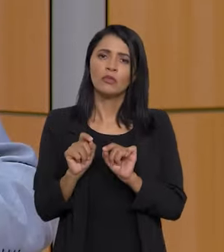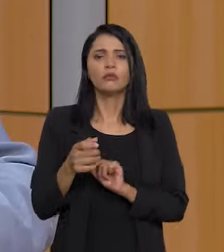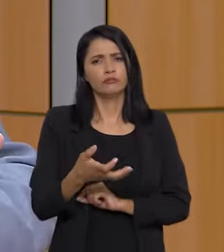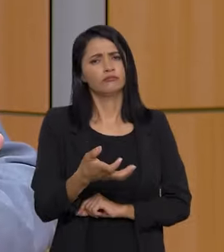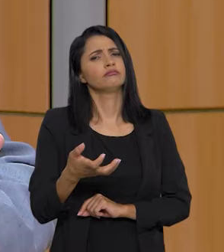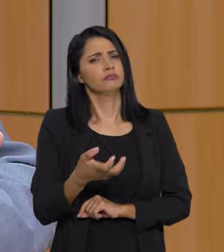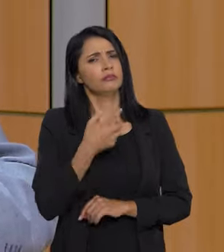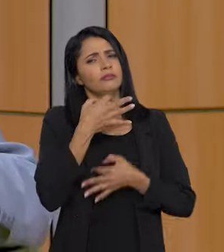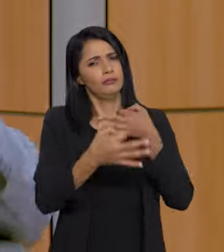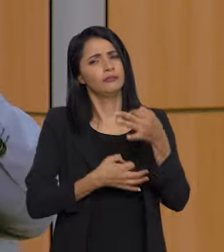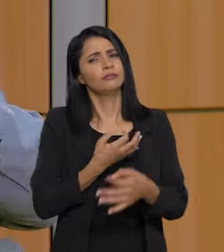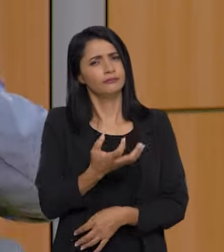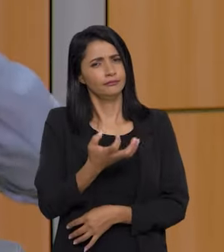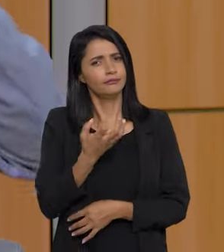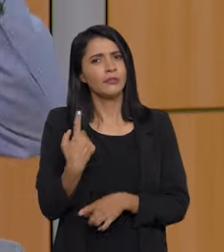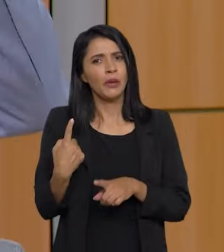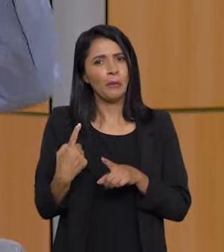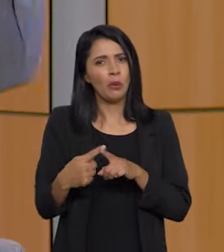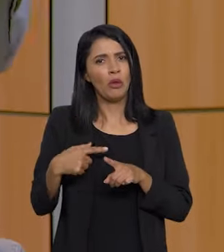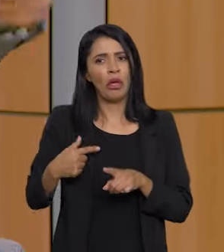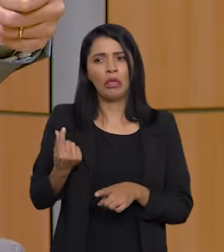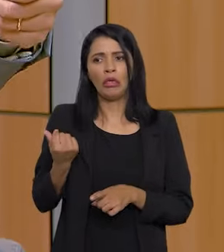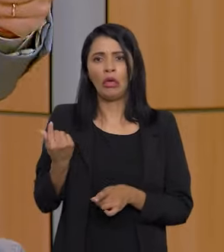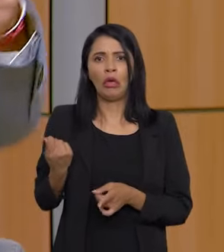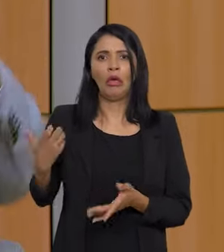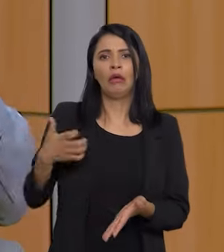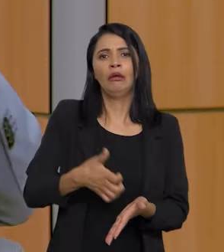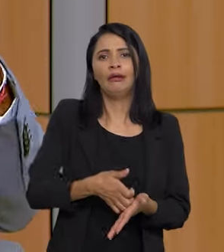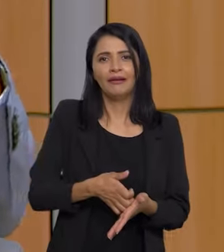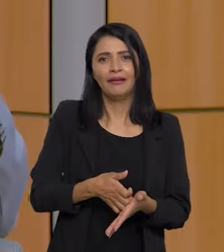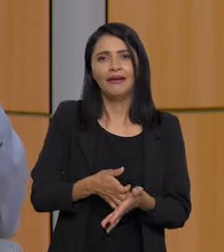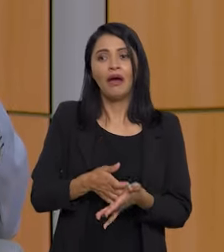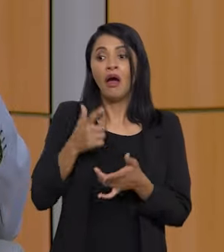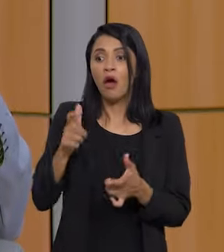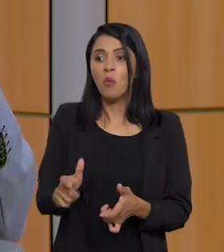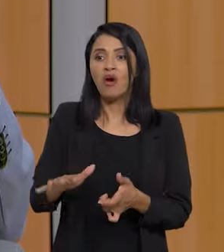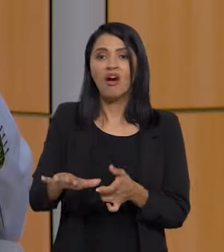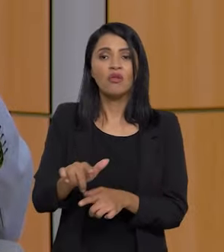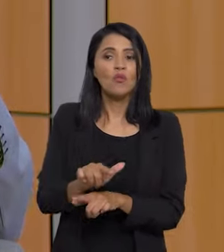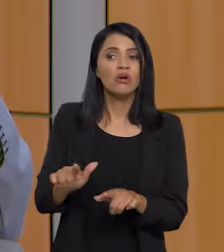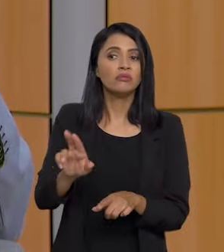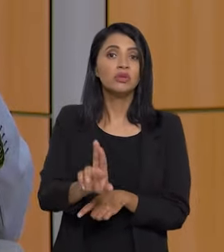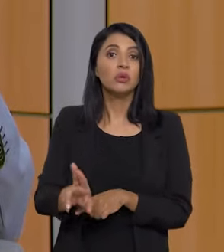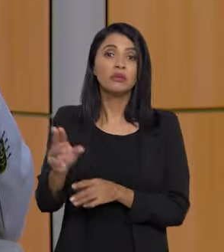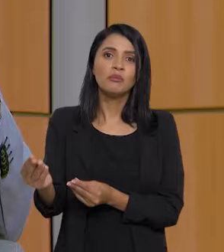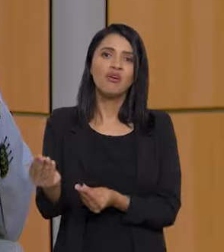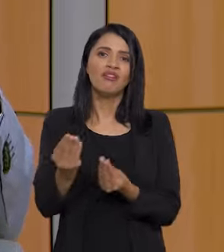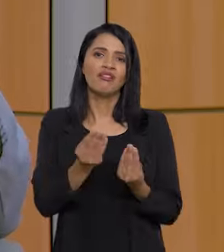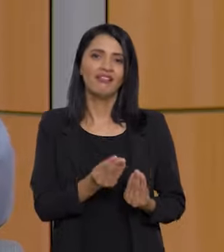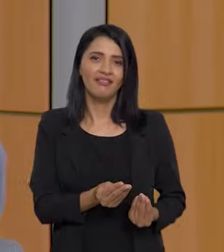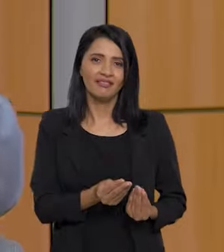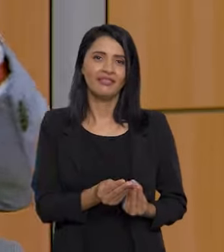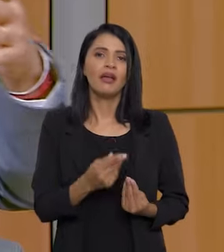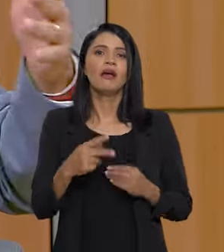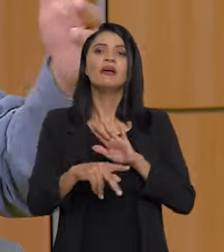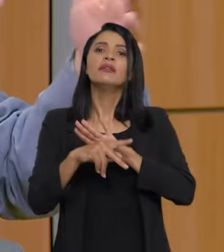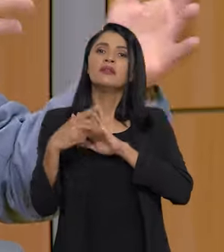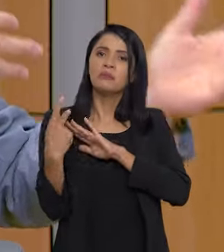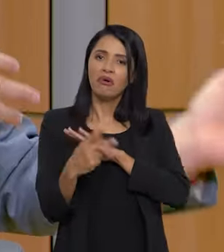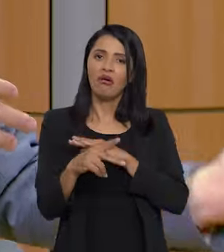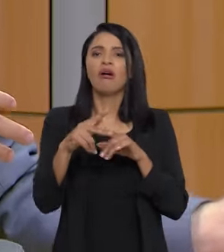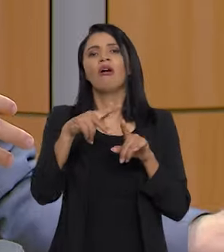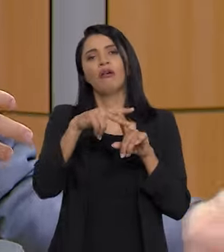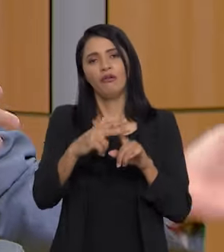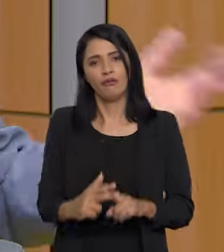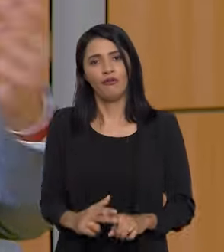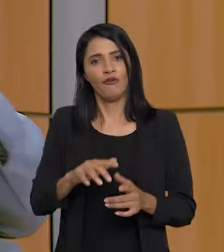quererão. Porque ao invés de desembolsar um recurso, eles podem dar uma área pública e essa área pública será destinada